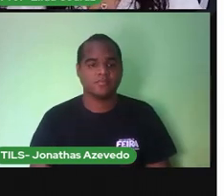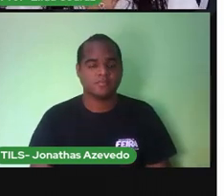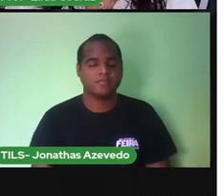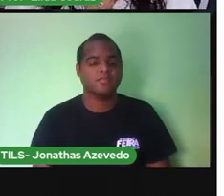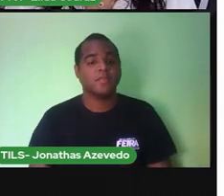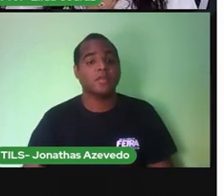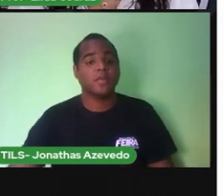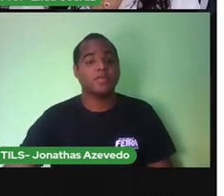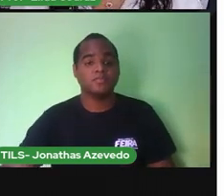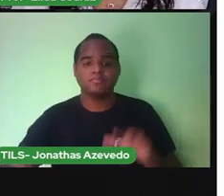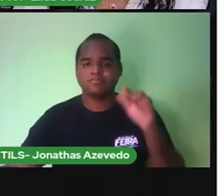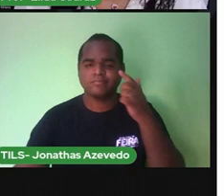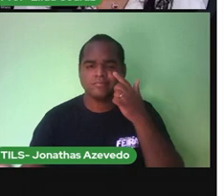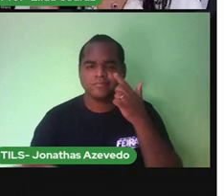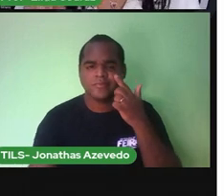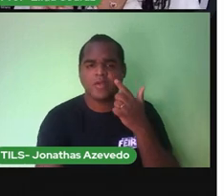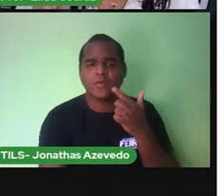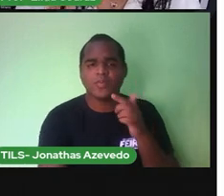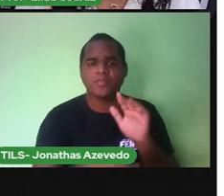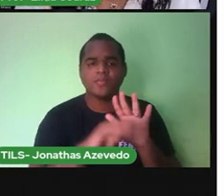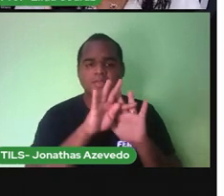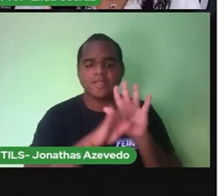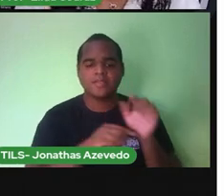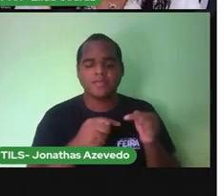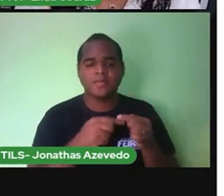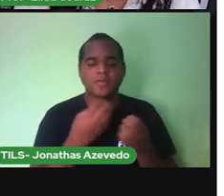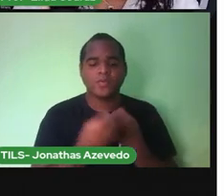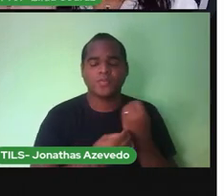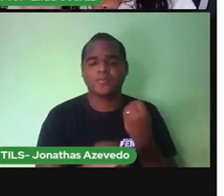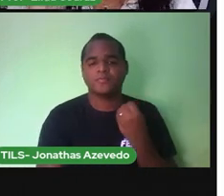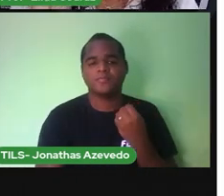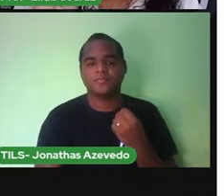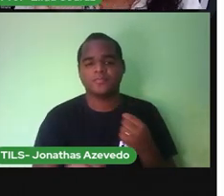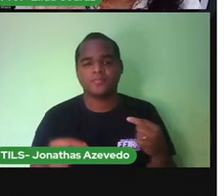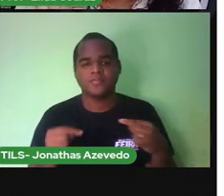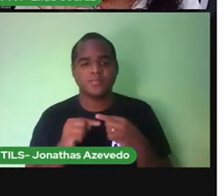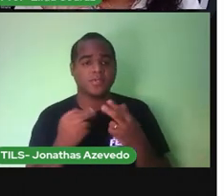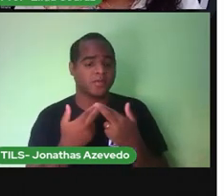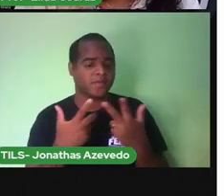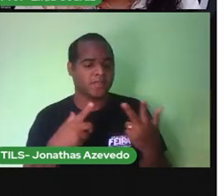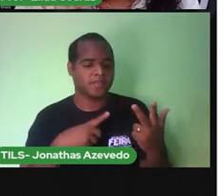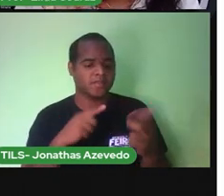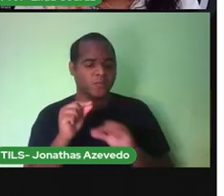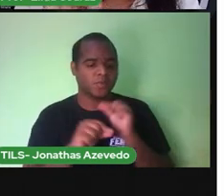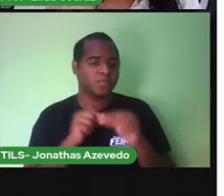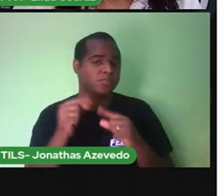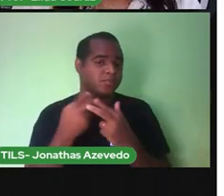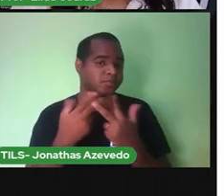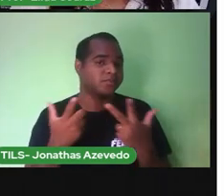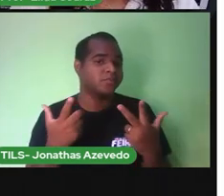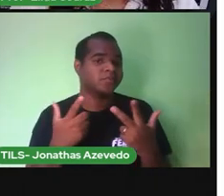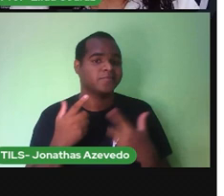nós vamos procurar palavras com duas sílabas e quatro letrinhas.